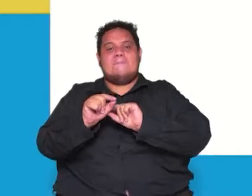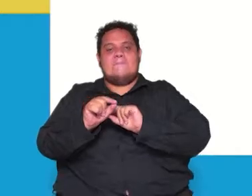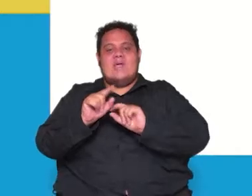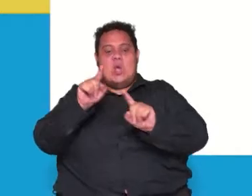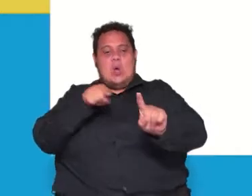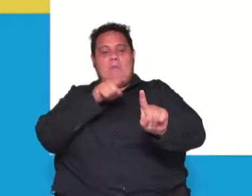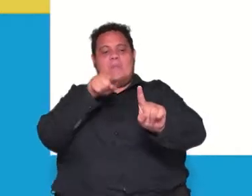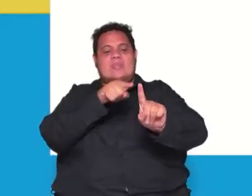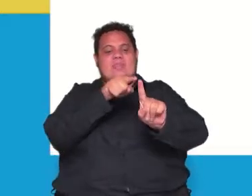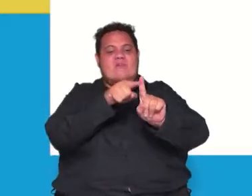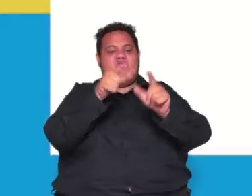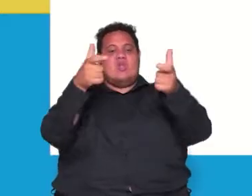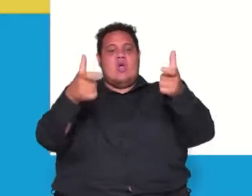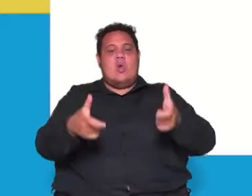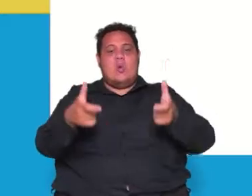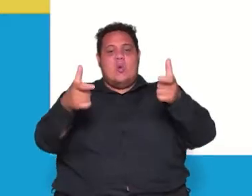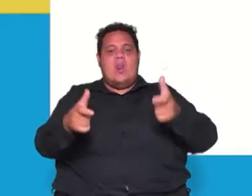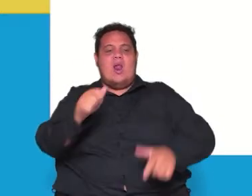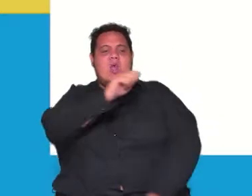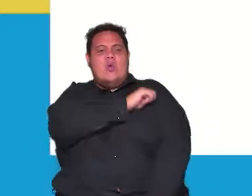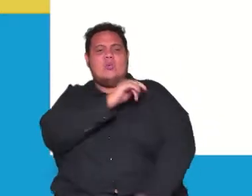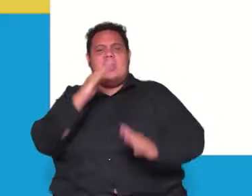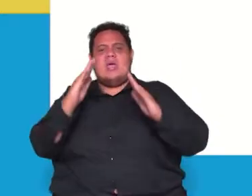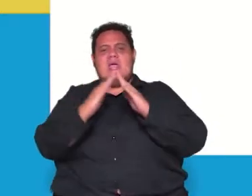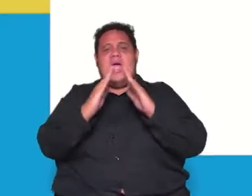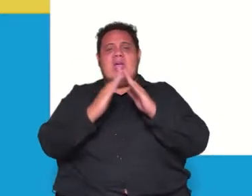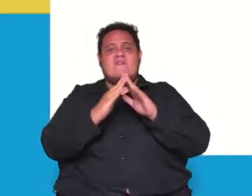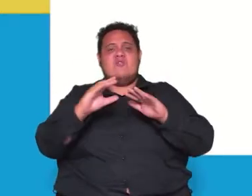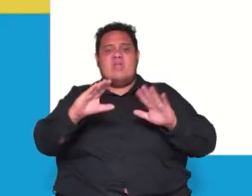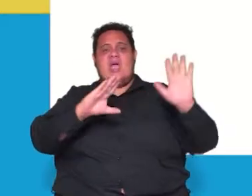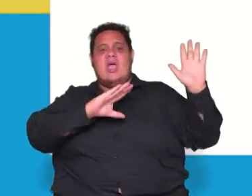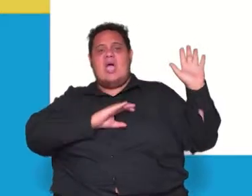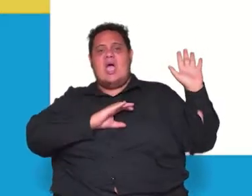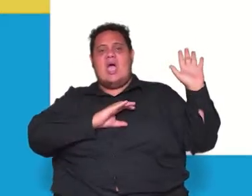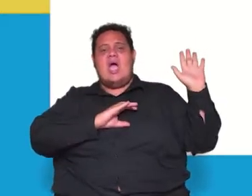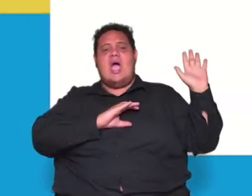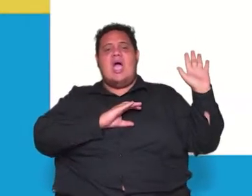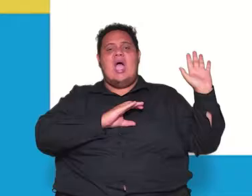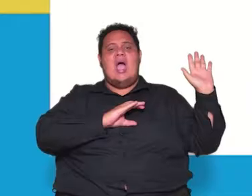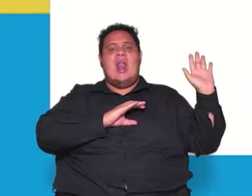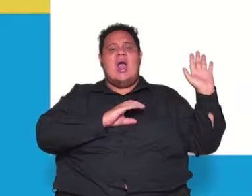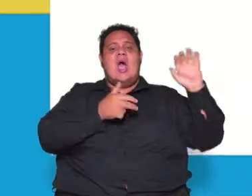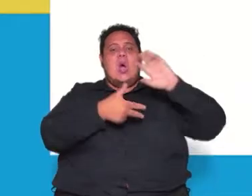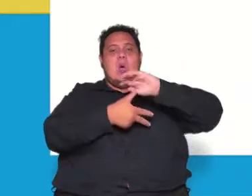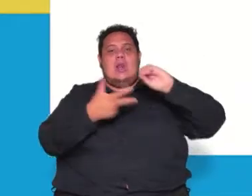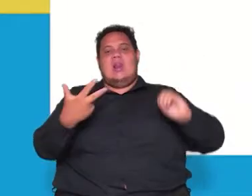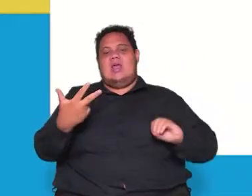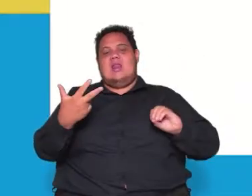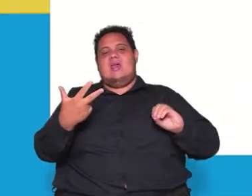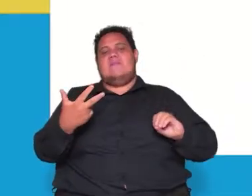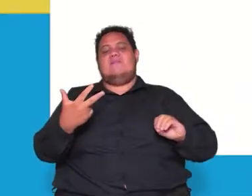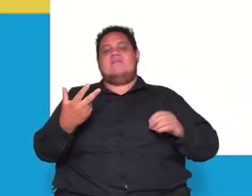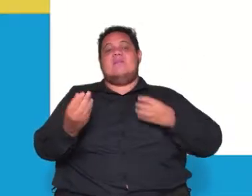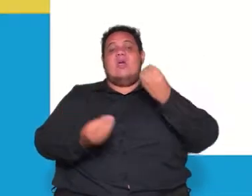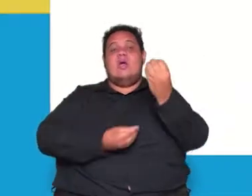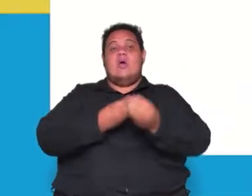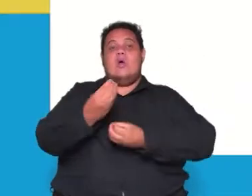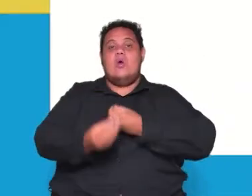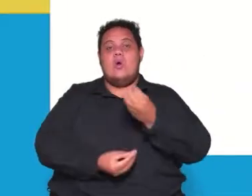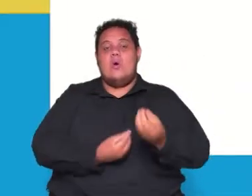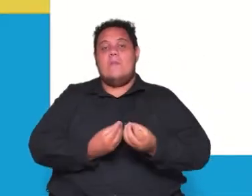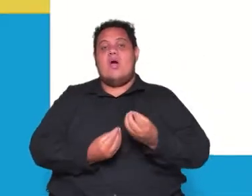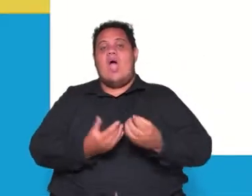levar você, aluno você aí que tá aí em casa, você que é um candidato levar o Enem, né? a levar você a